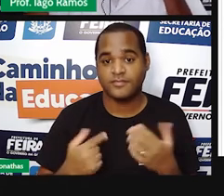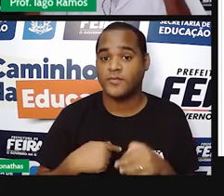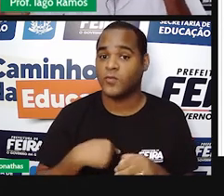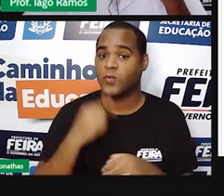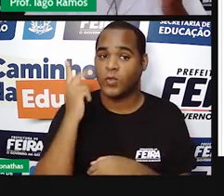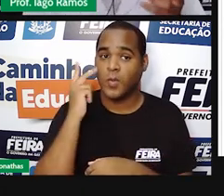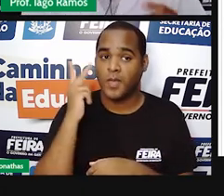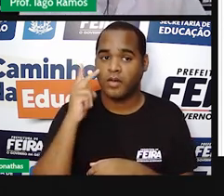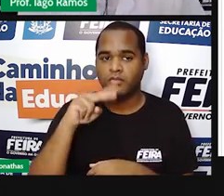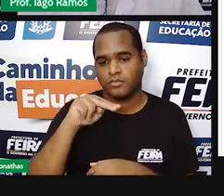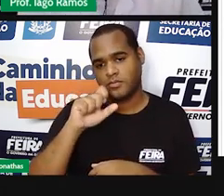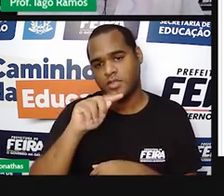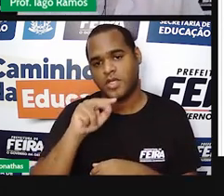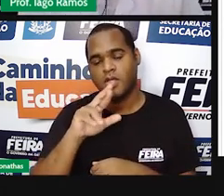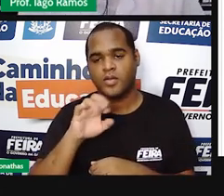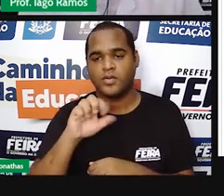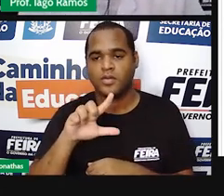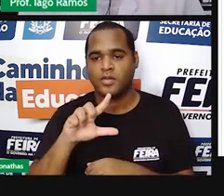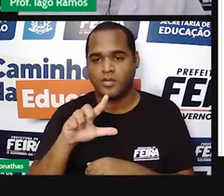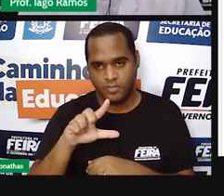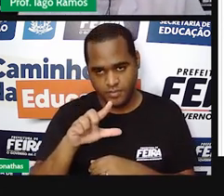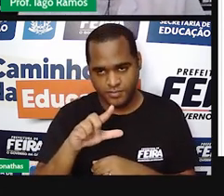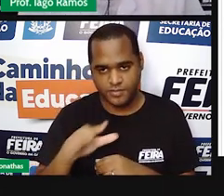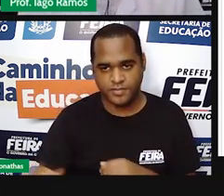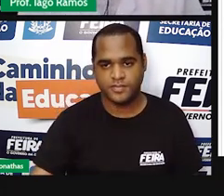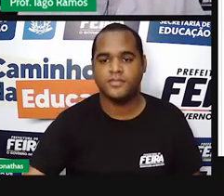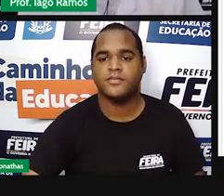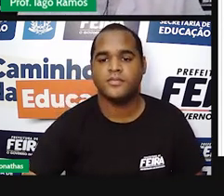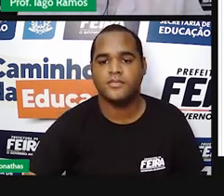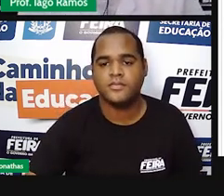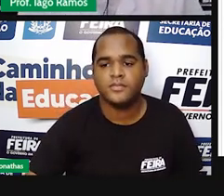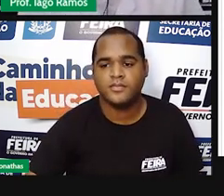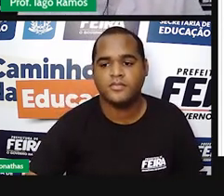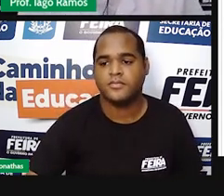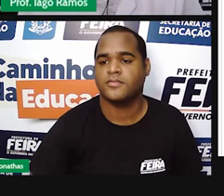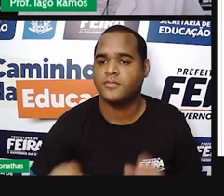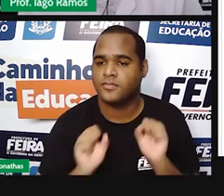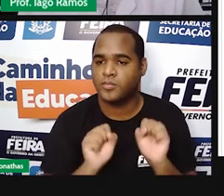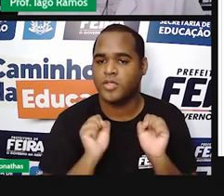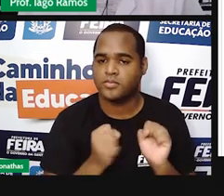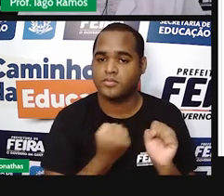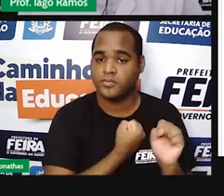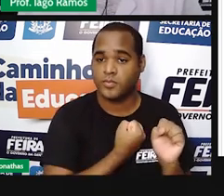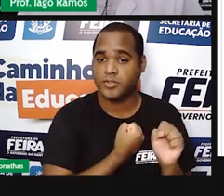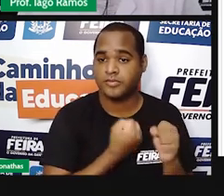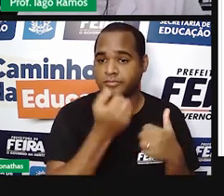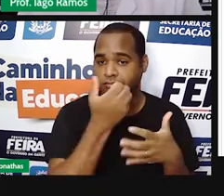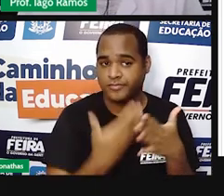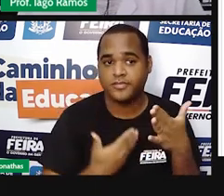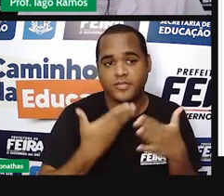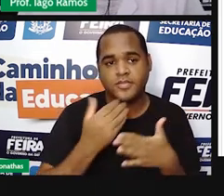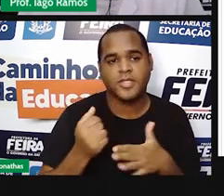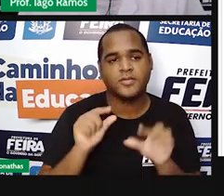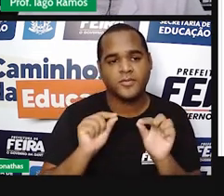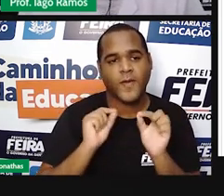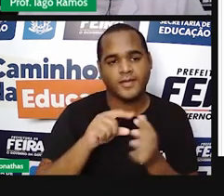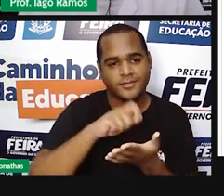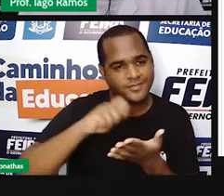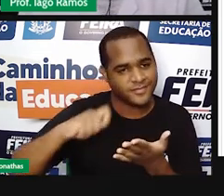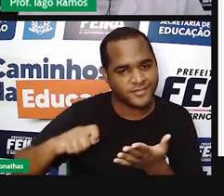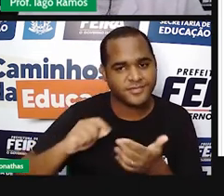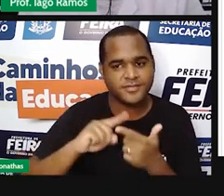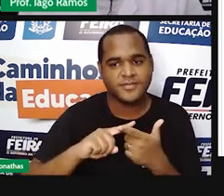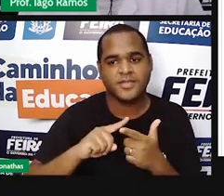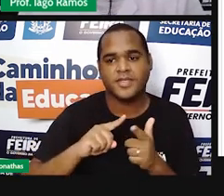Os naturais, tá? Eu posso até assim, ó. Eu posso até deixar isso aqui melhor escrito para você, ó. Tira esse